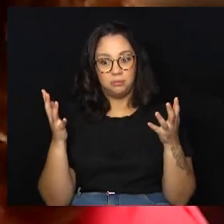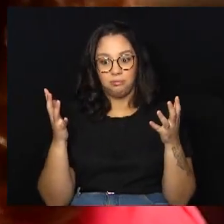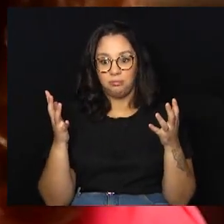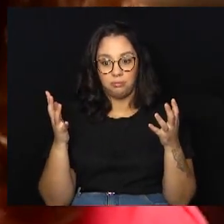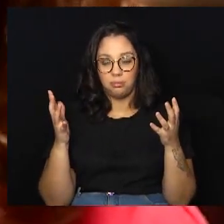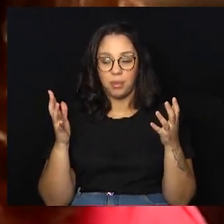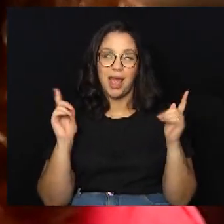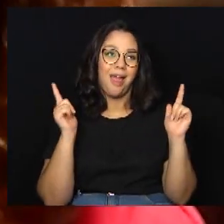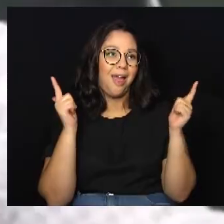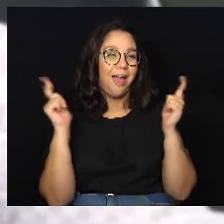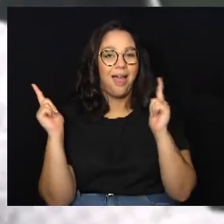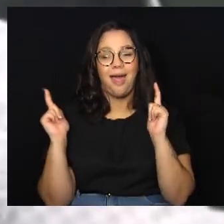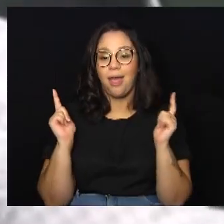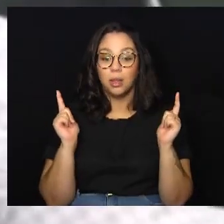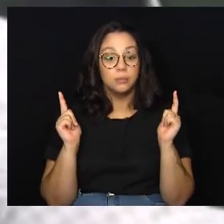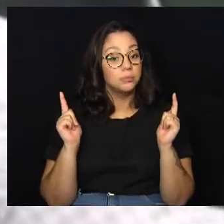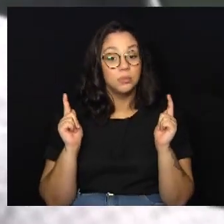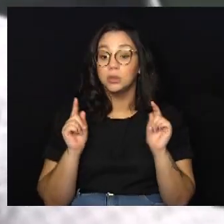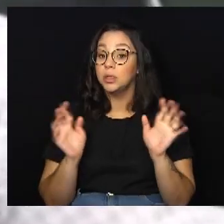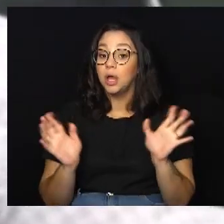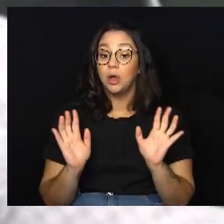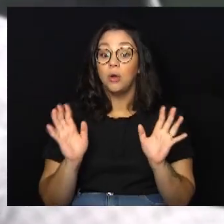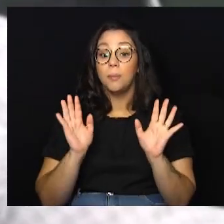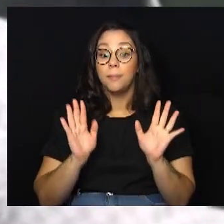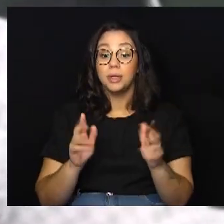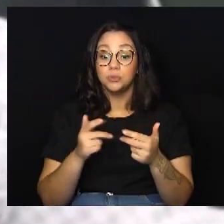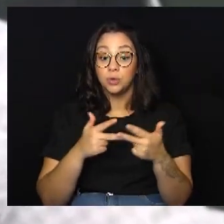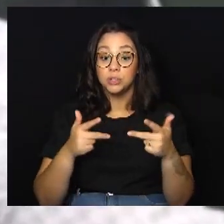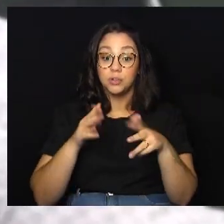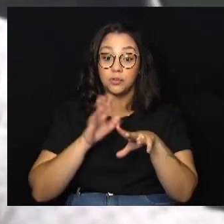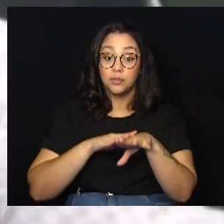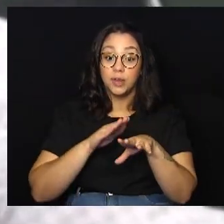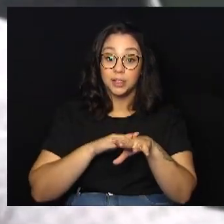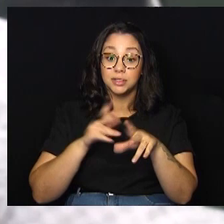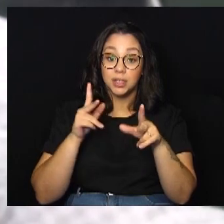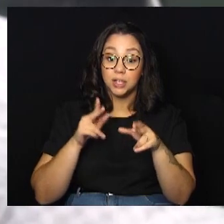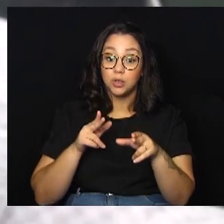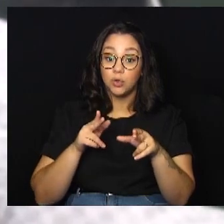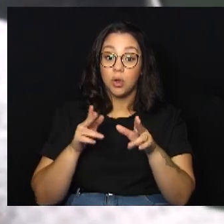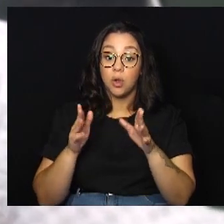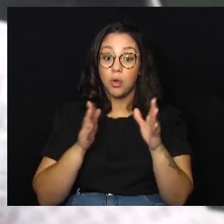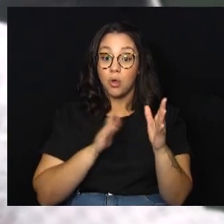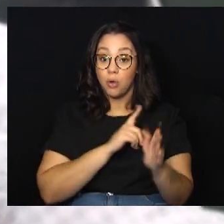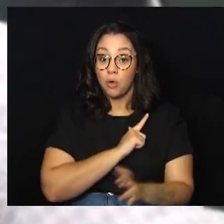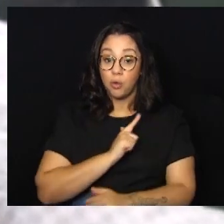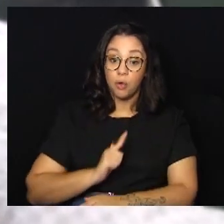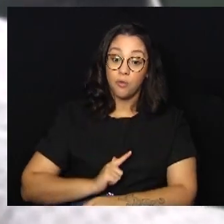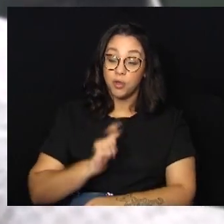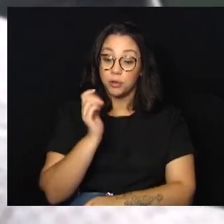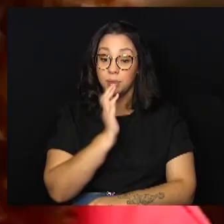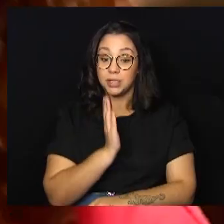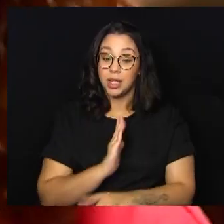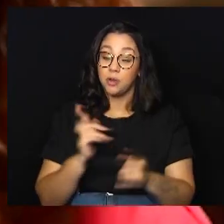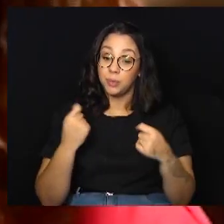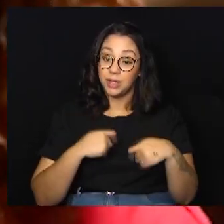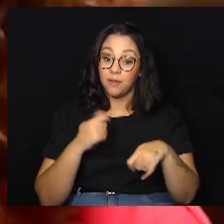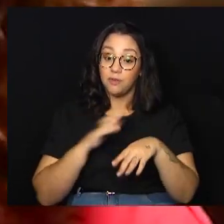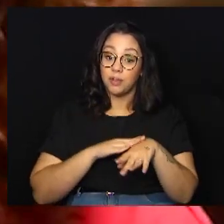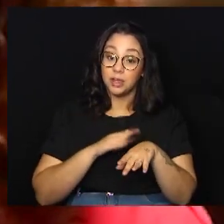mas fazer aquilo que deveria ser feito por parte do governo brasileiro